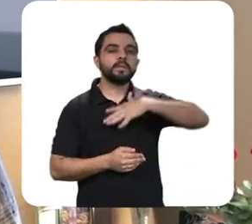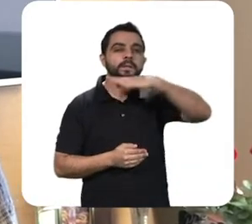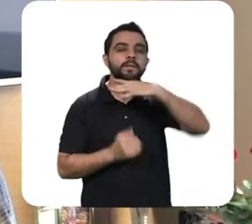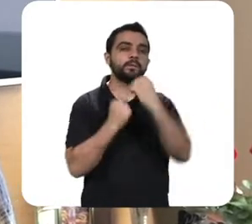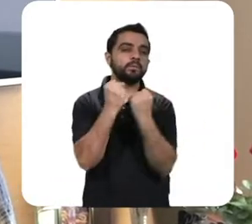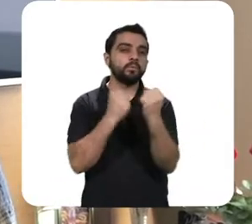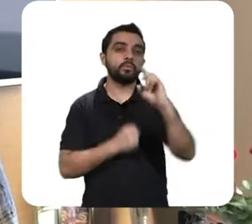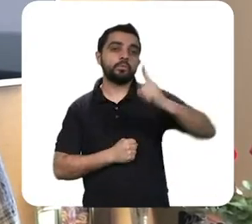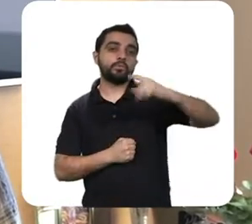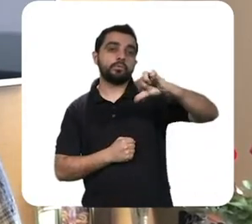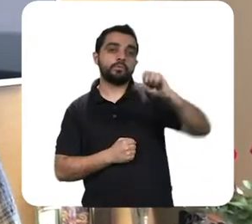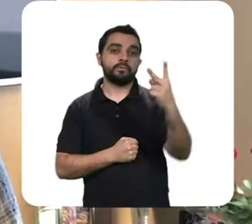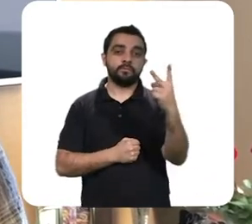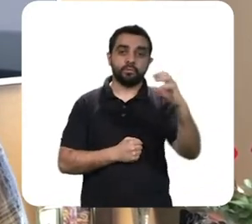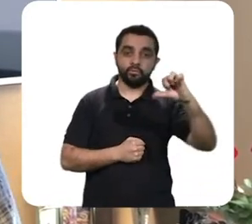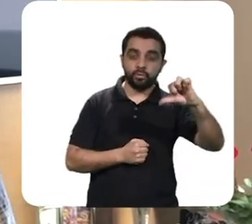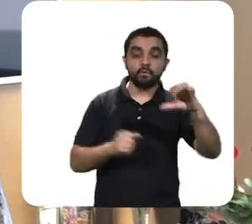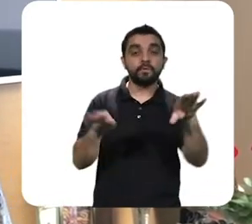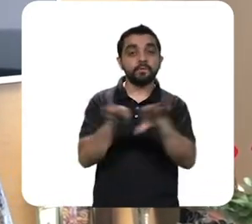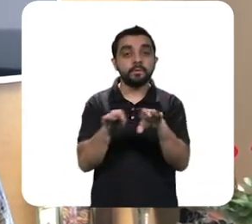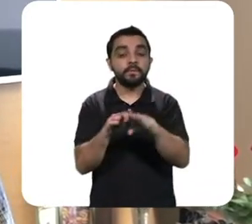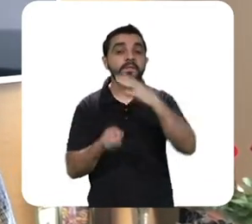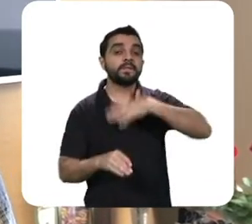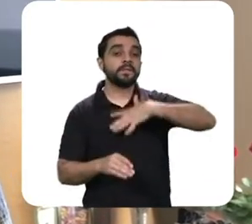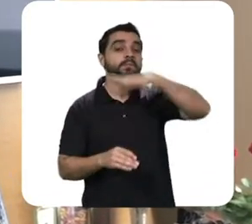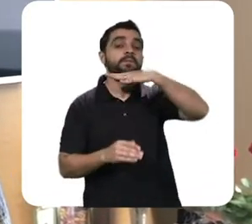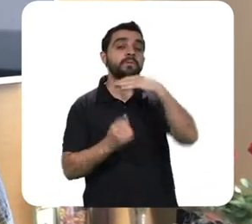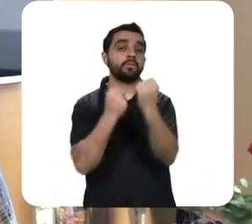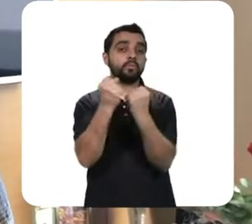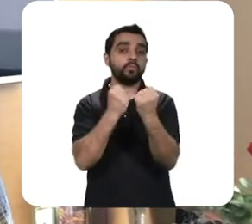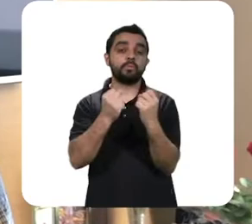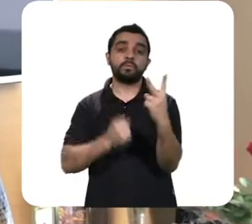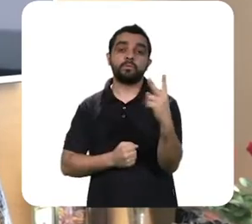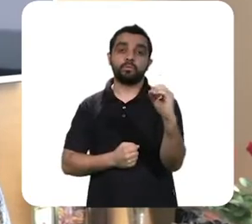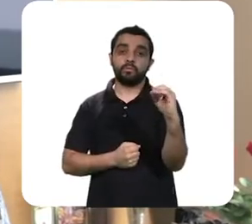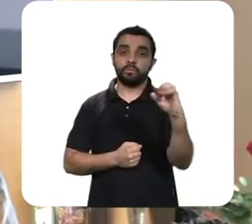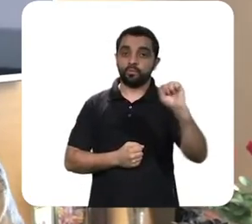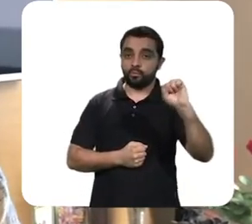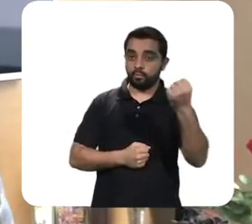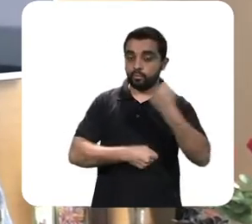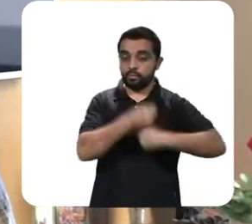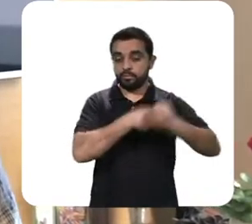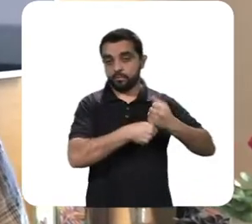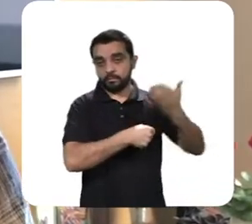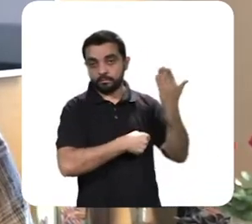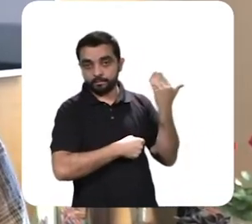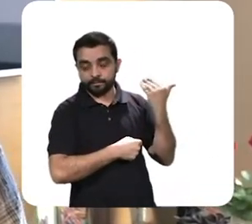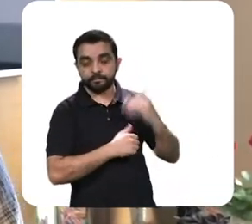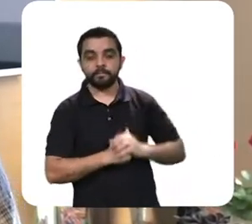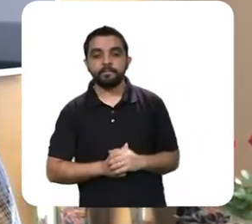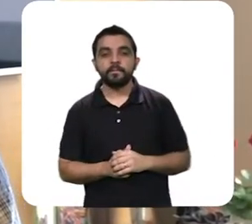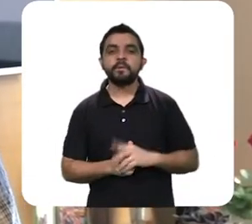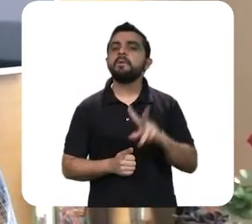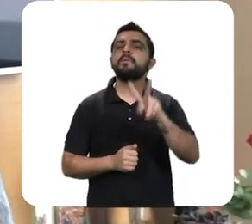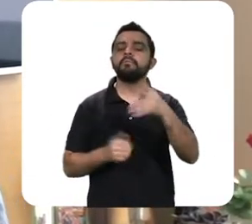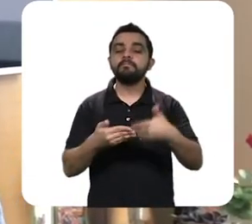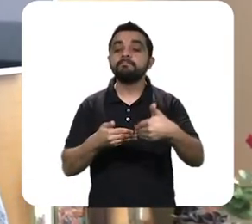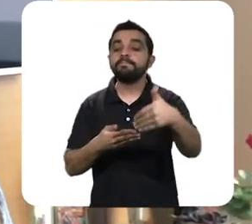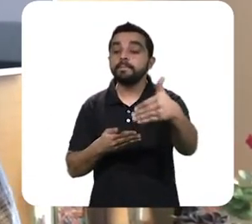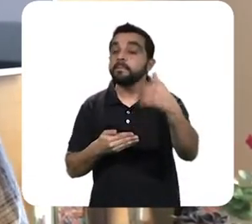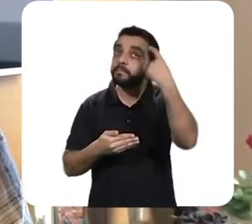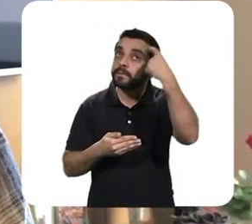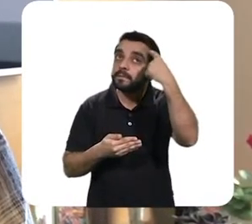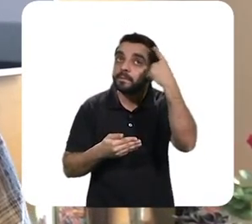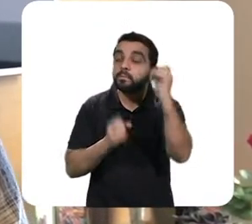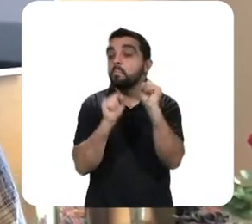econômicas de 29 e também a de 2008, traçando paralelos com o que pode acontecer na economia mundial em função